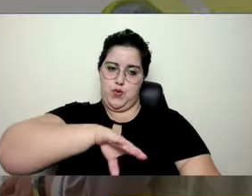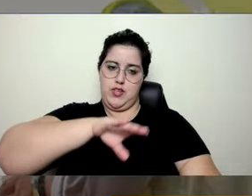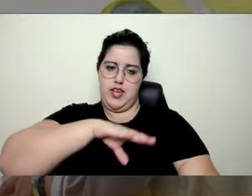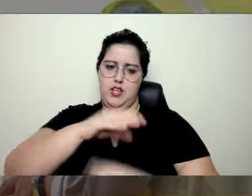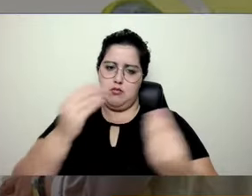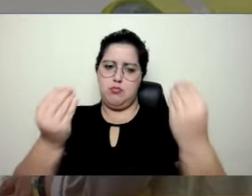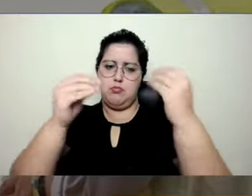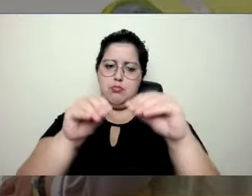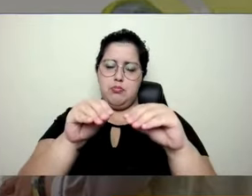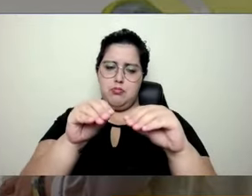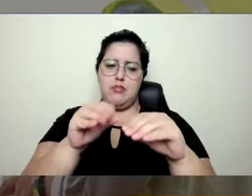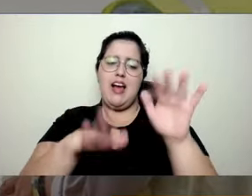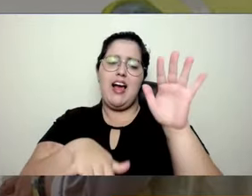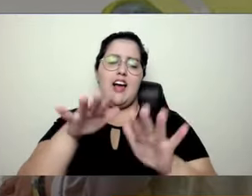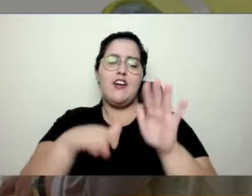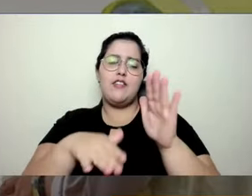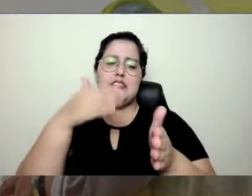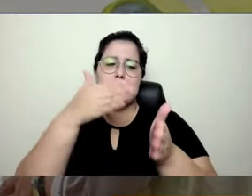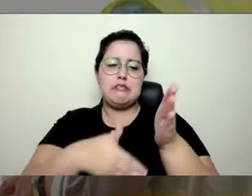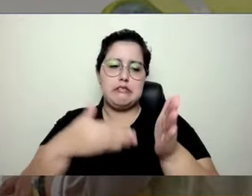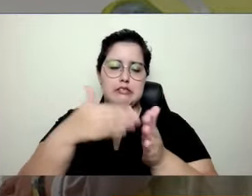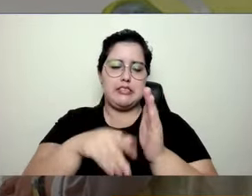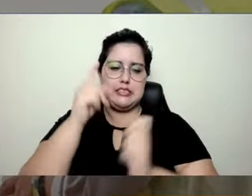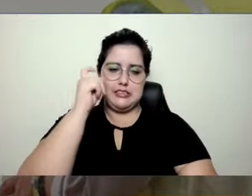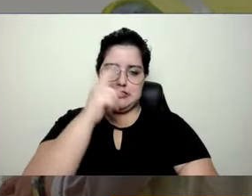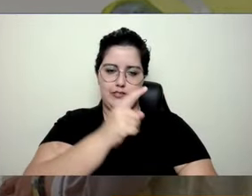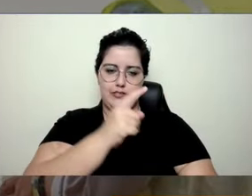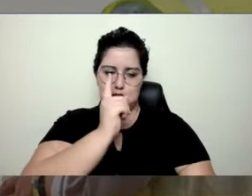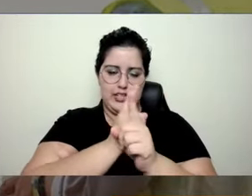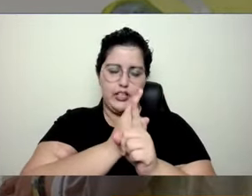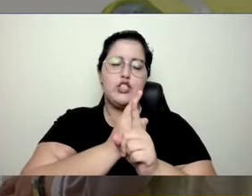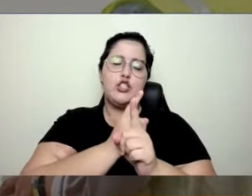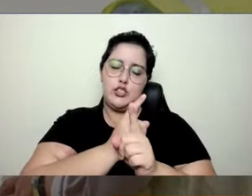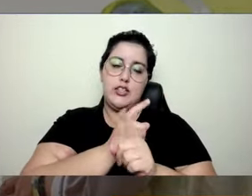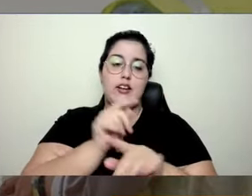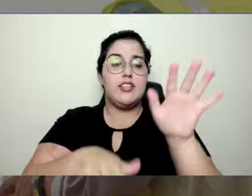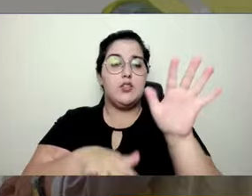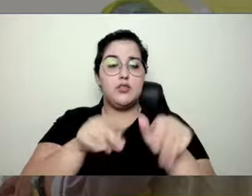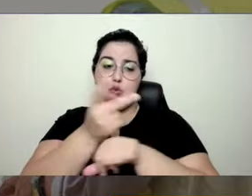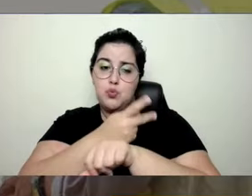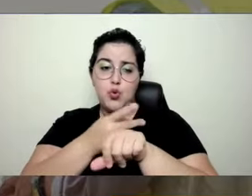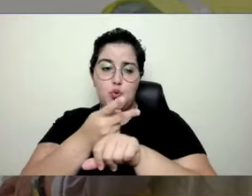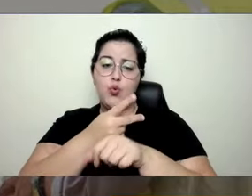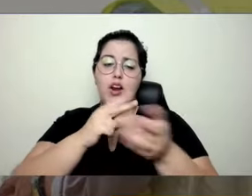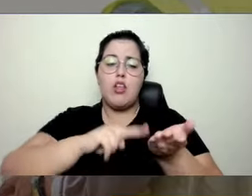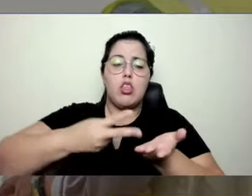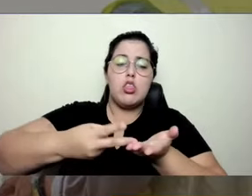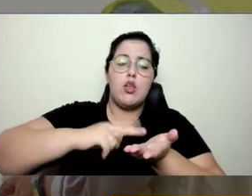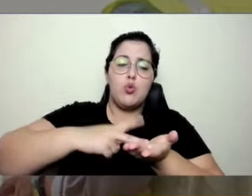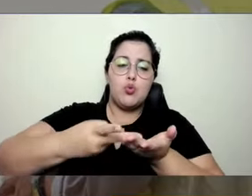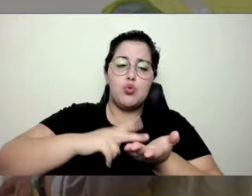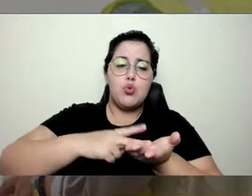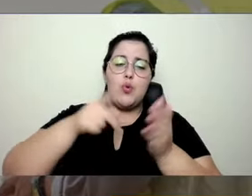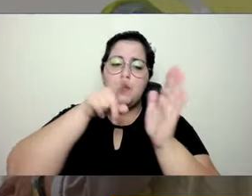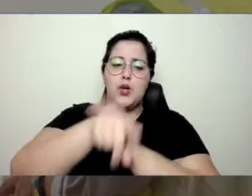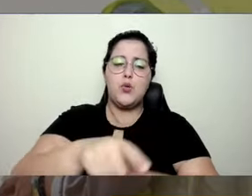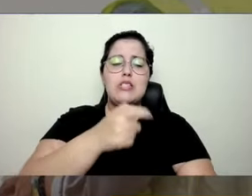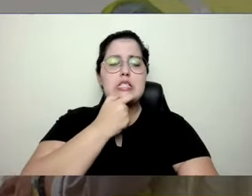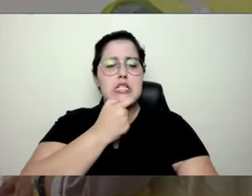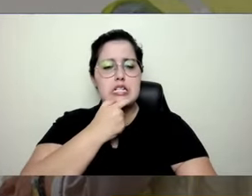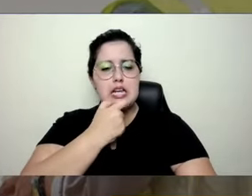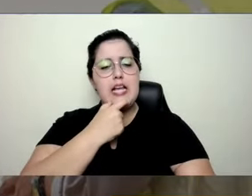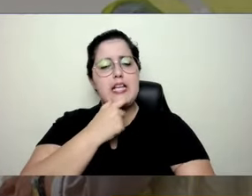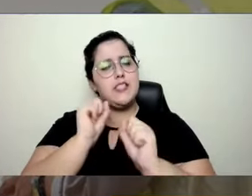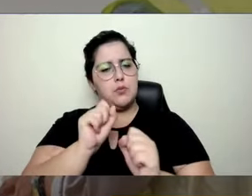pode limitar os nossos achados. Então, vai no tradutor, coloca a sua pergunta, passa para o